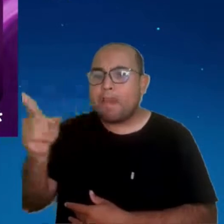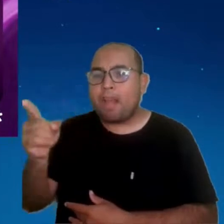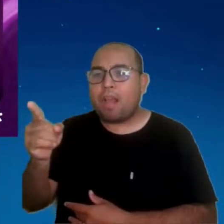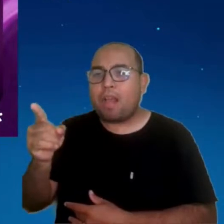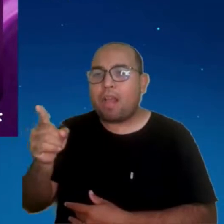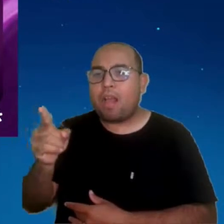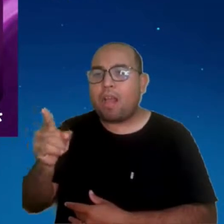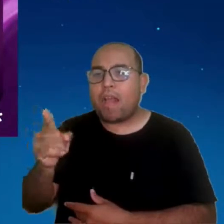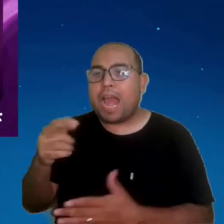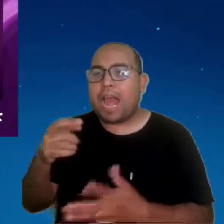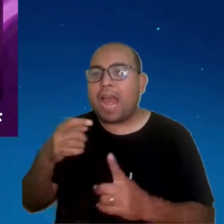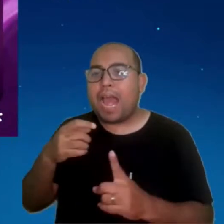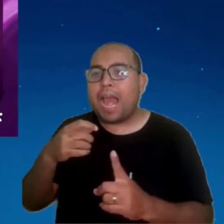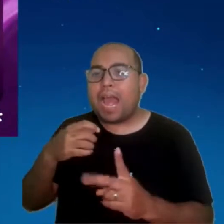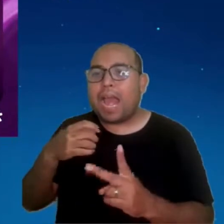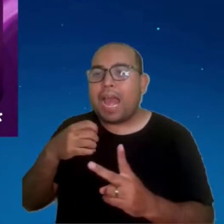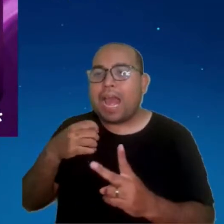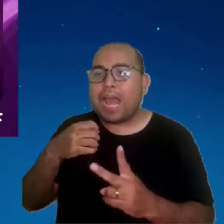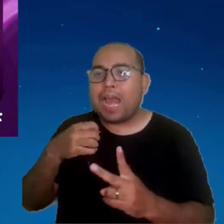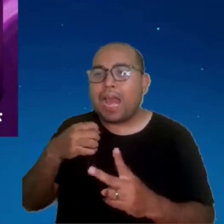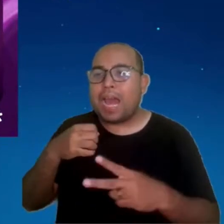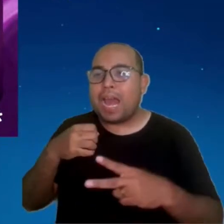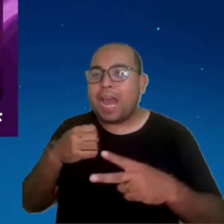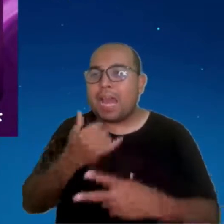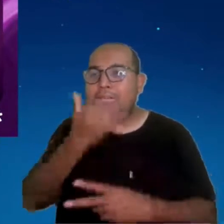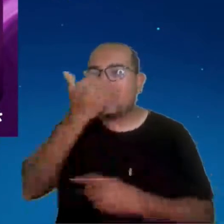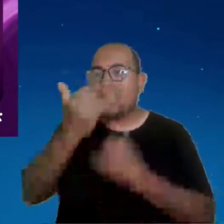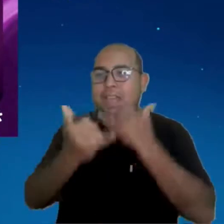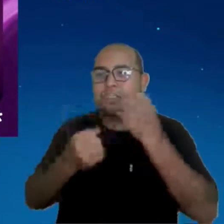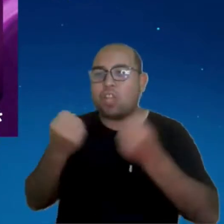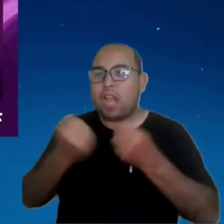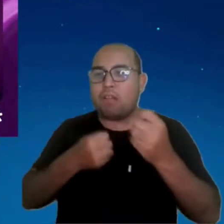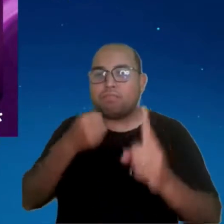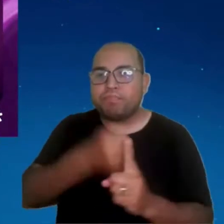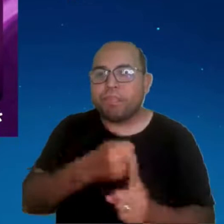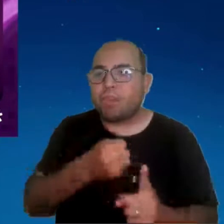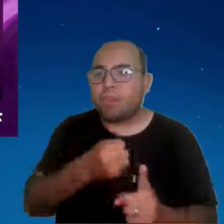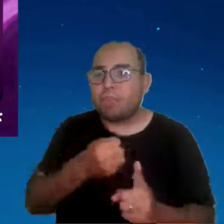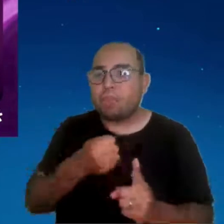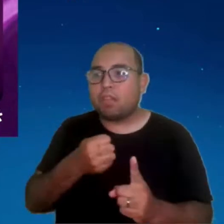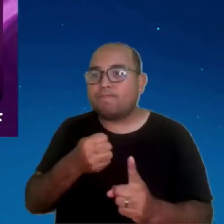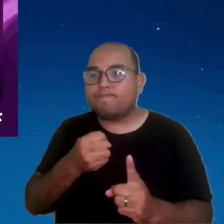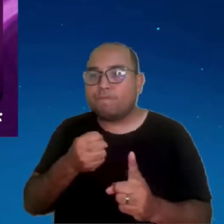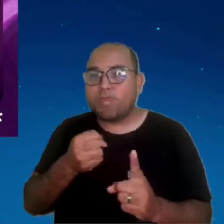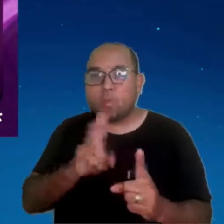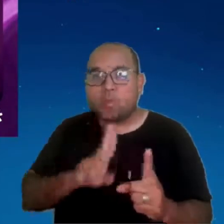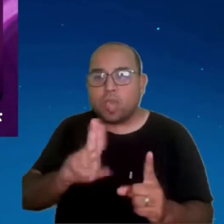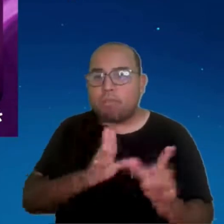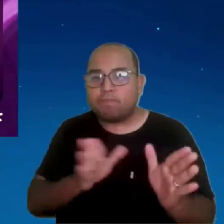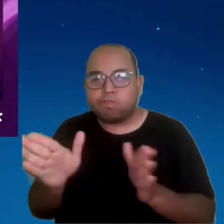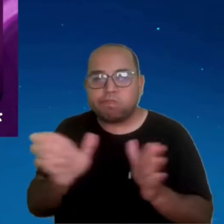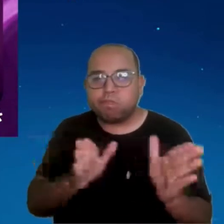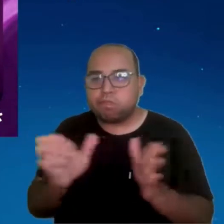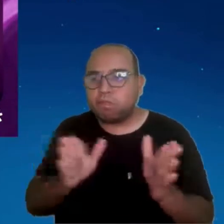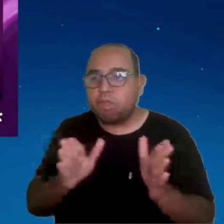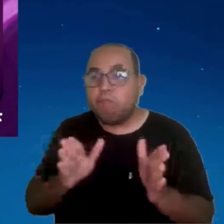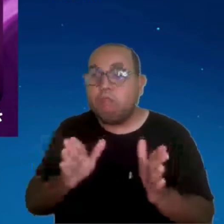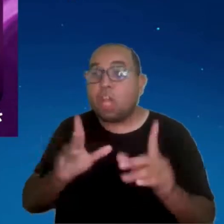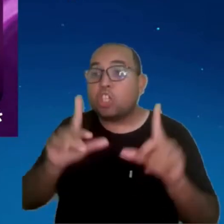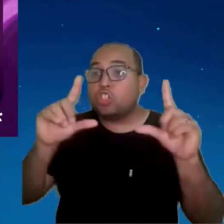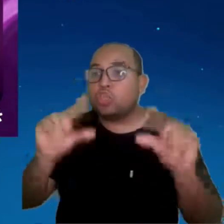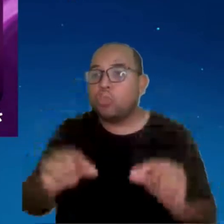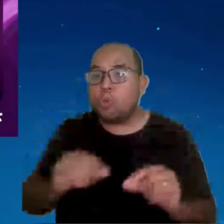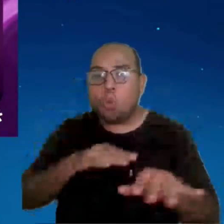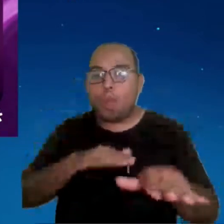Redução zero de congestionamento. Reduziu para zero. Porque como eu tenho inteligência artificial, eu consigo aprender com o tráfego na hora ali,